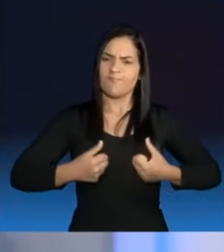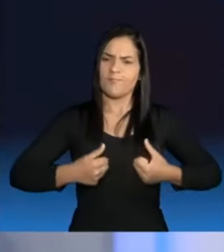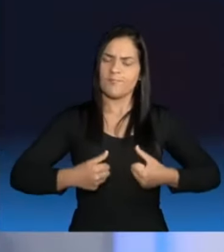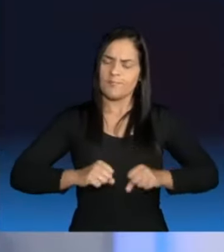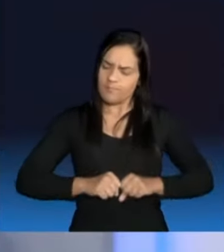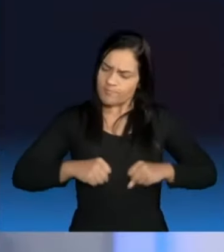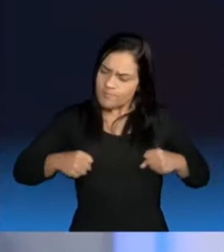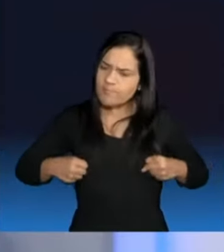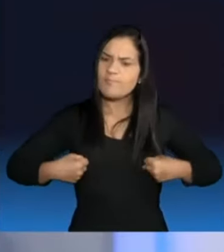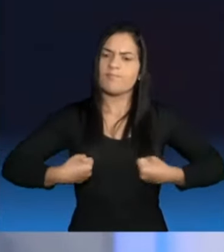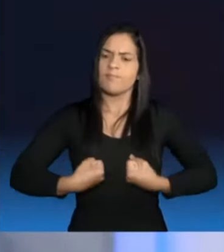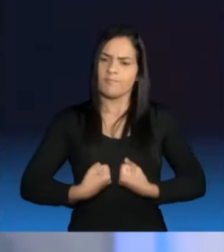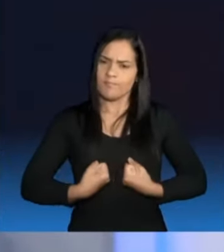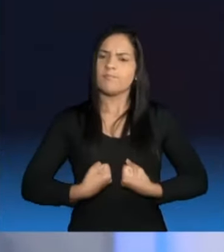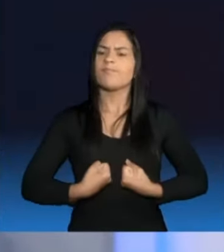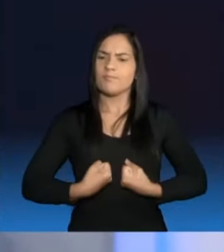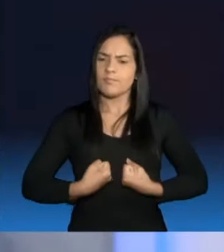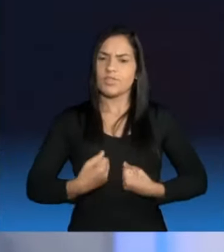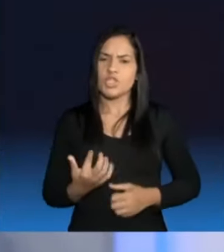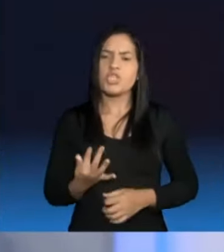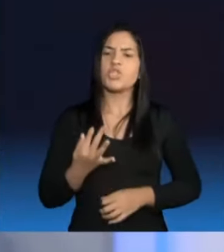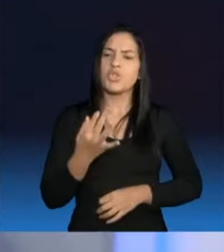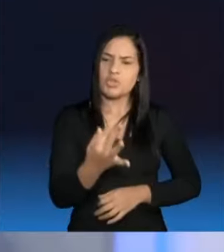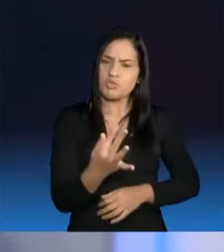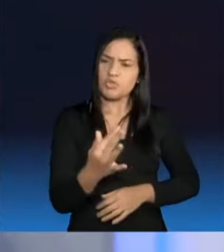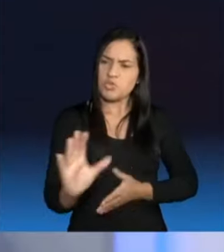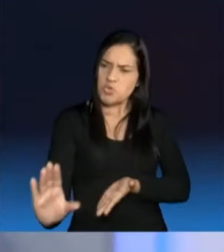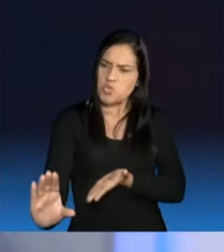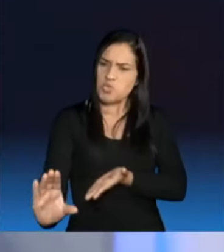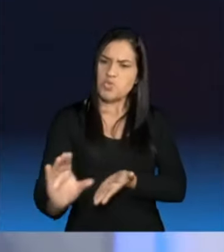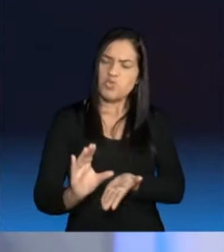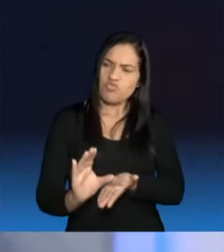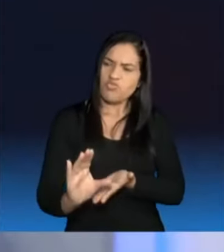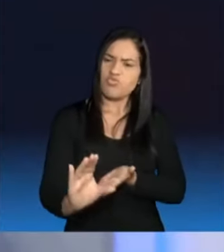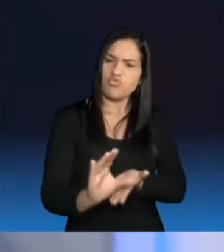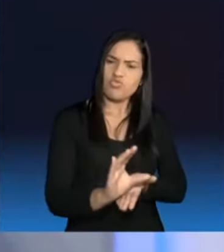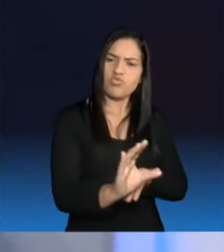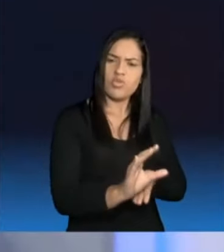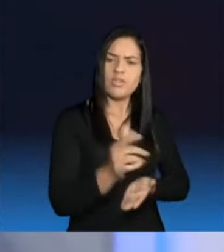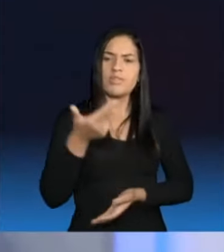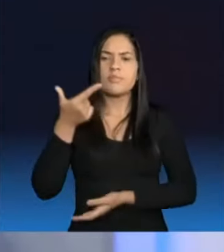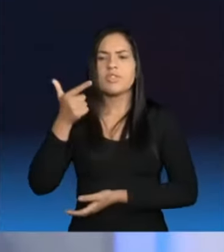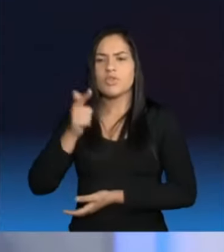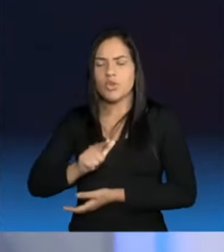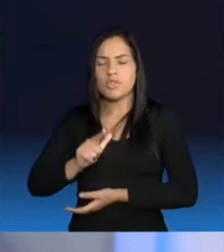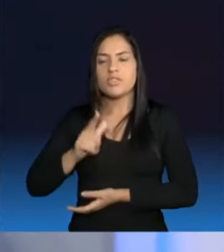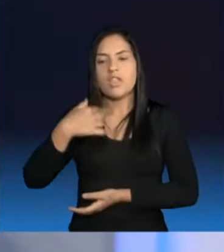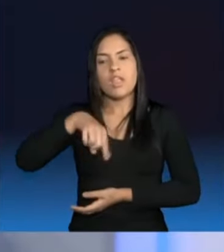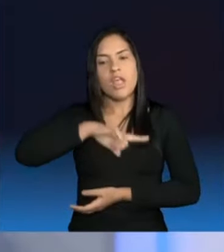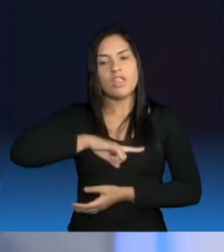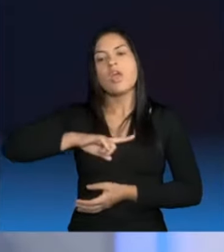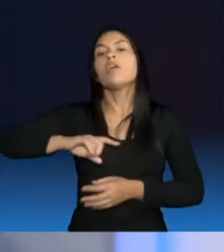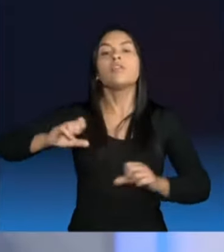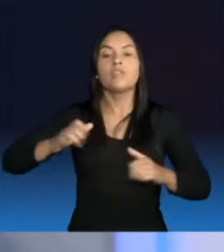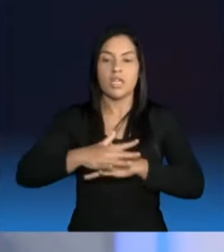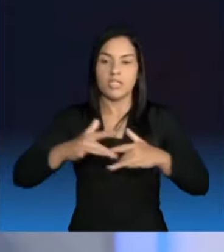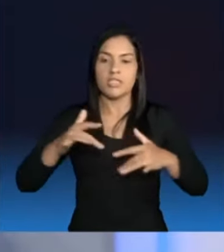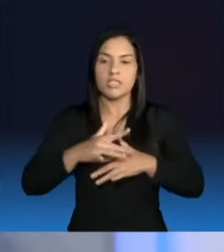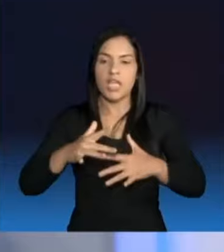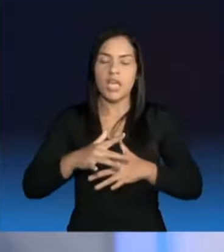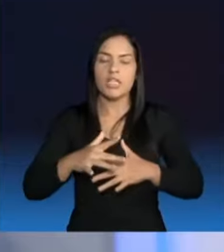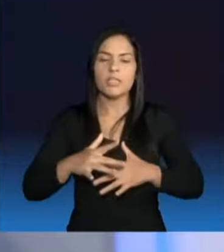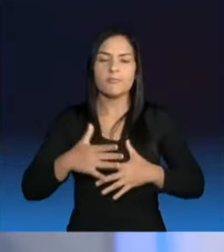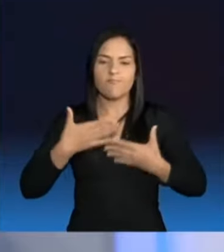melhores condições de trazer investimentos para a nossa cidade. A nossa cidade merece muito mais. Eu já fui,